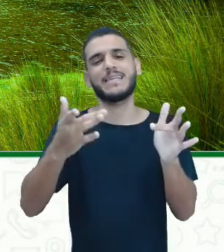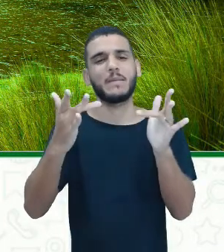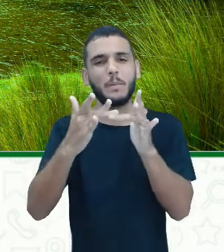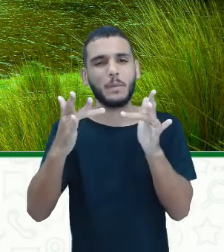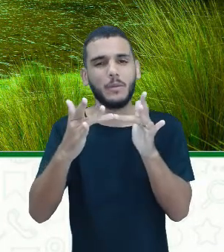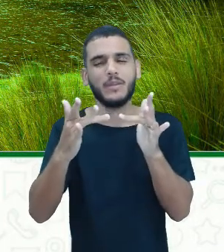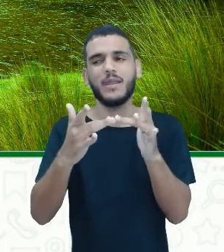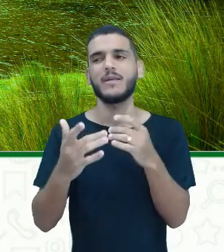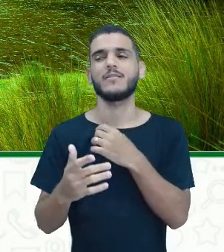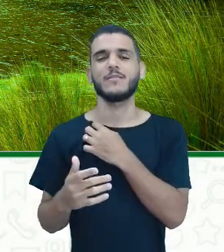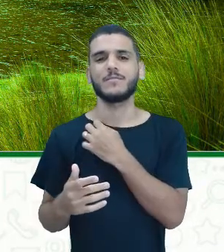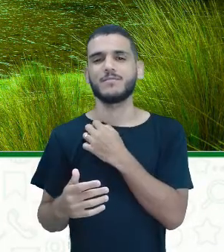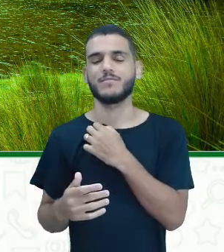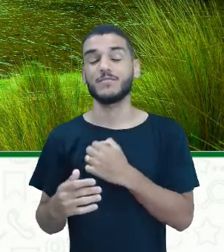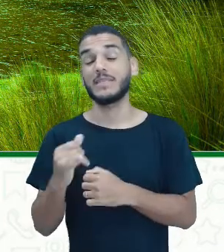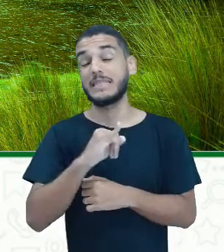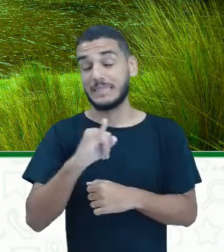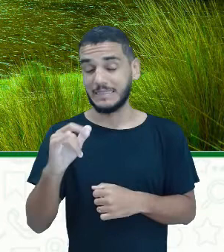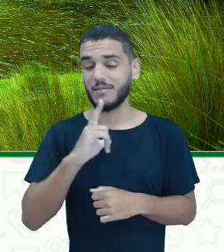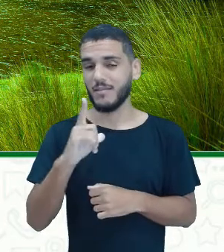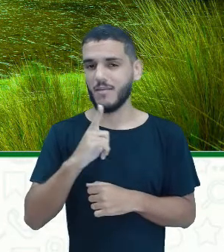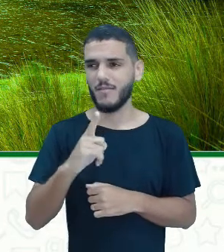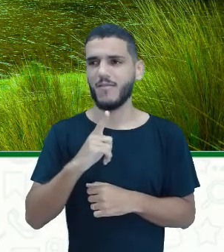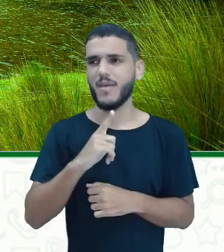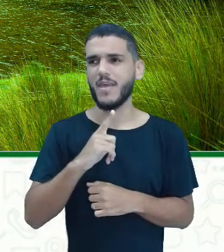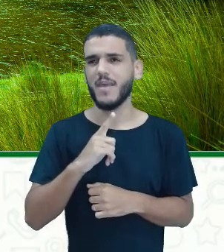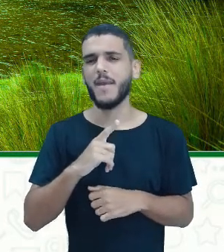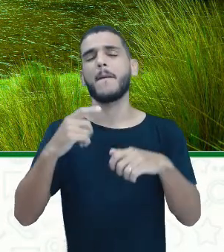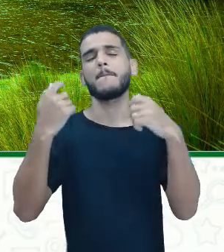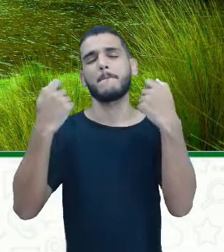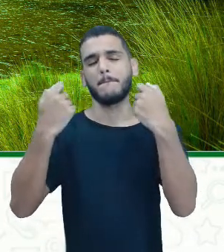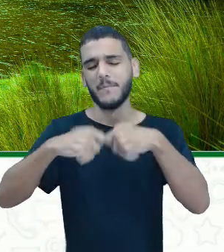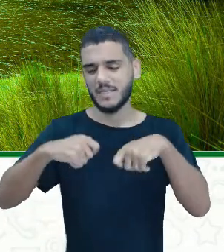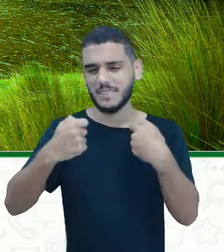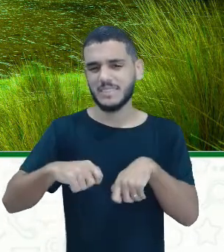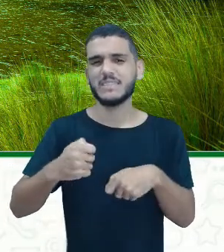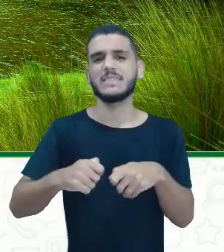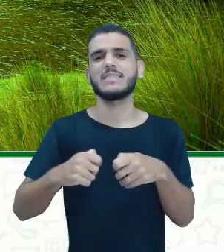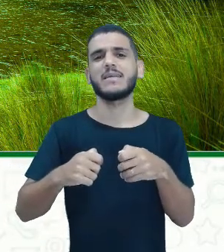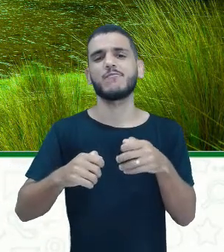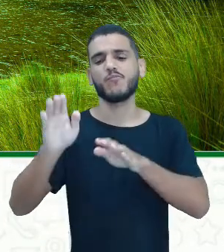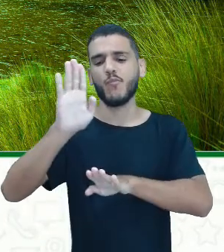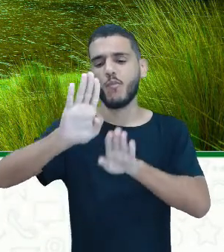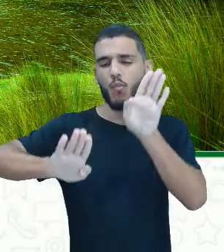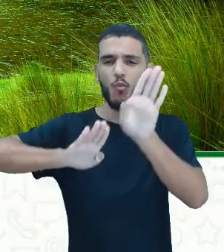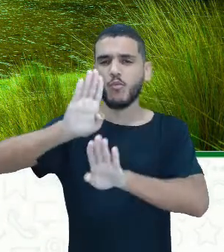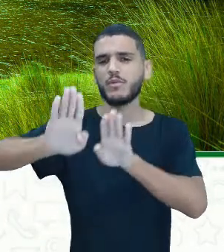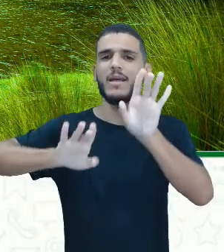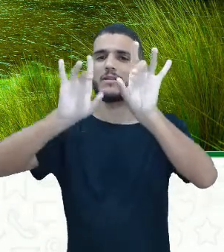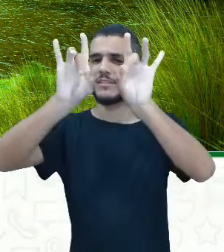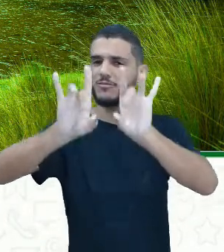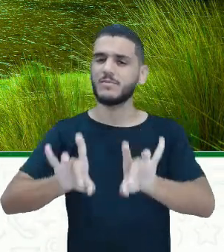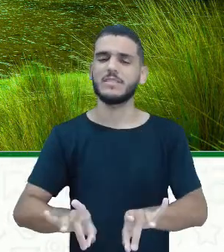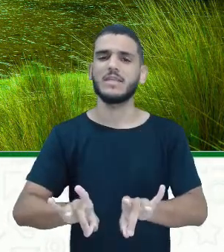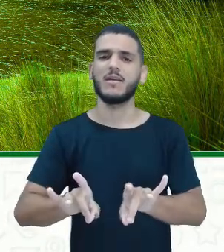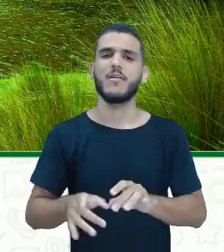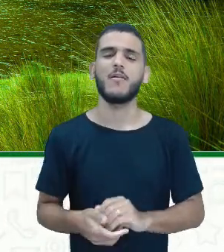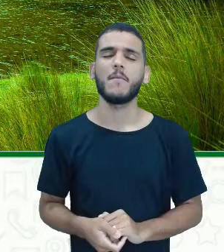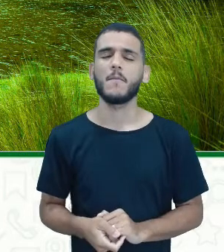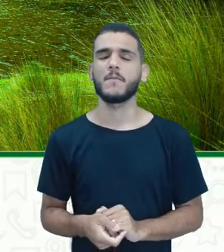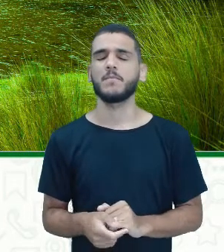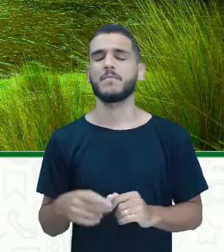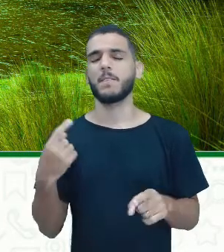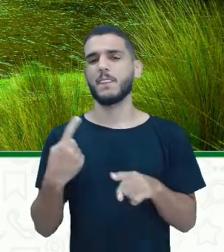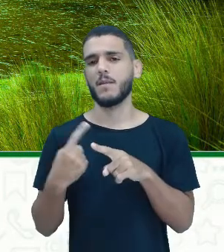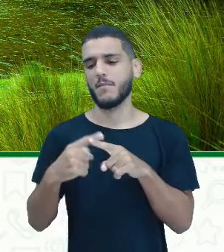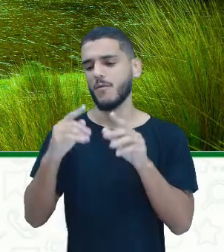lugar? Porque se houver foco de contaminação, aquela água precisa ser tratada mais especialmente, né? Tem que ser tratada para aquele tipo